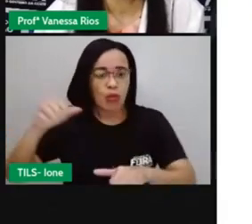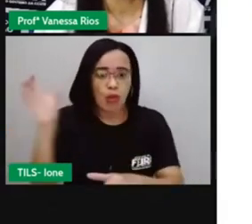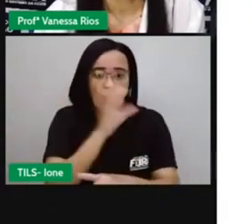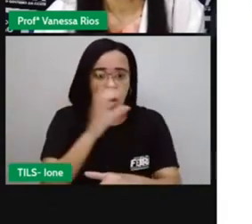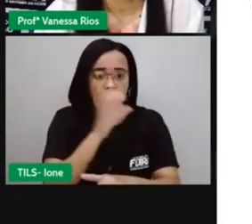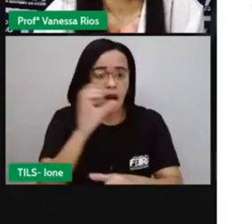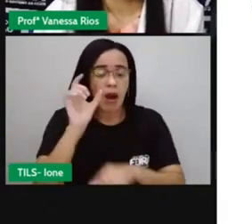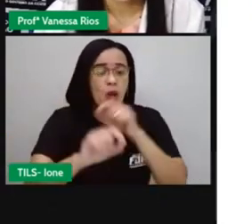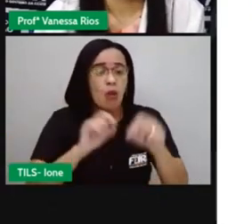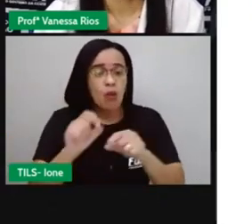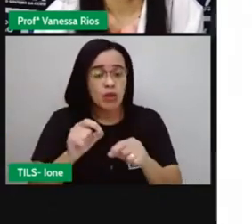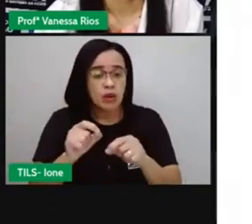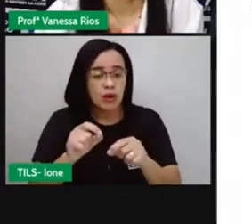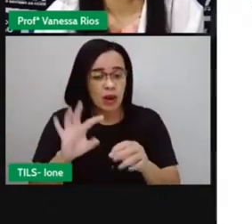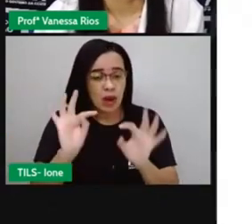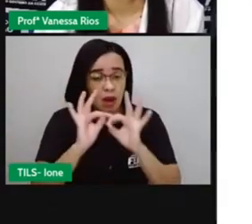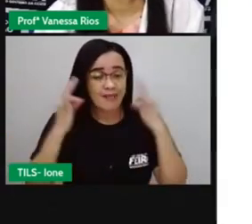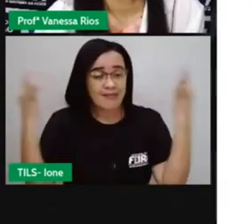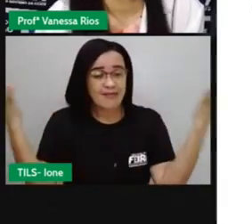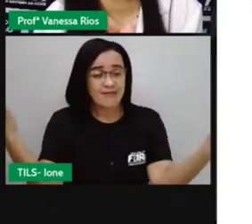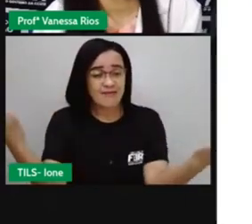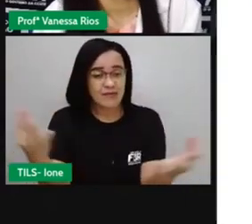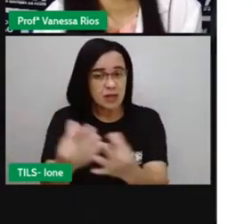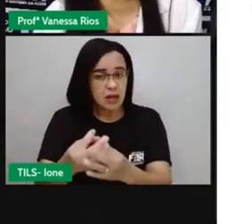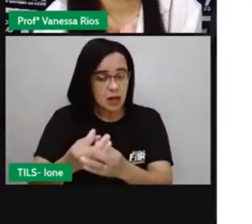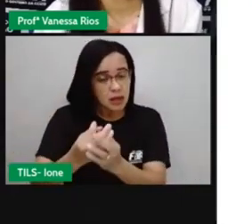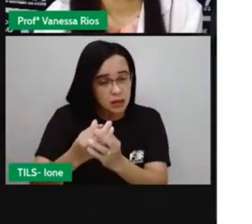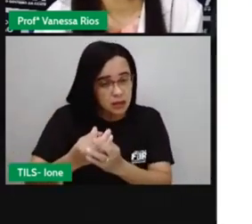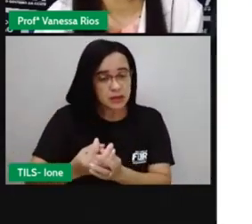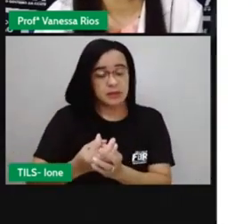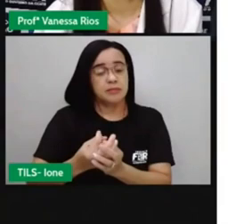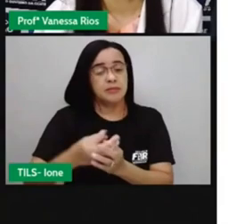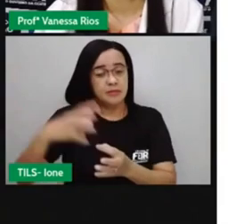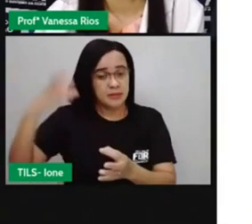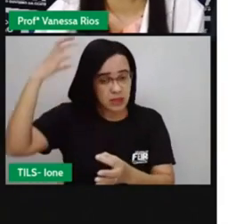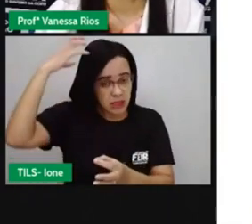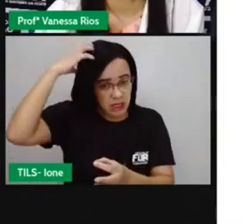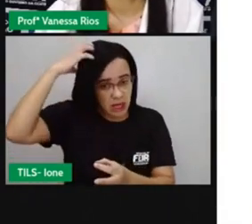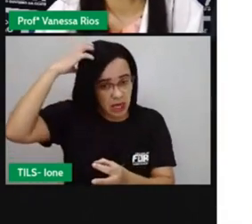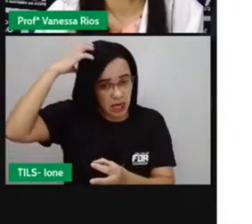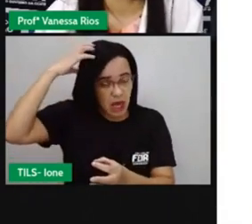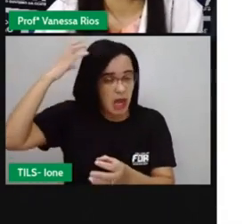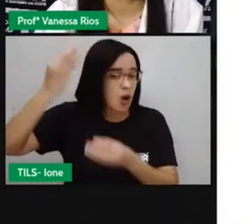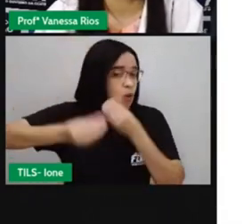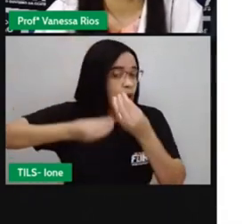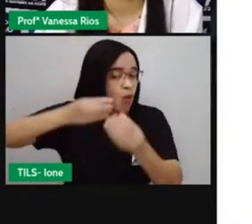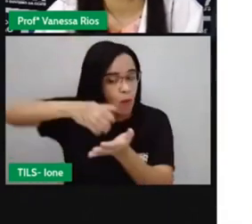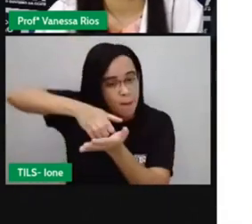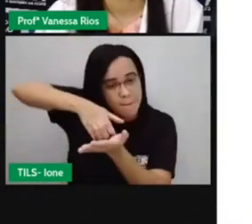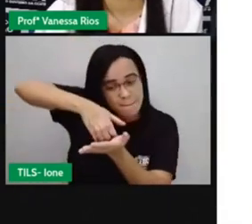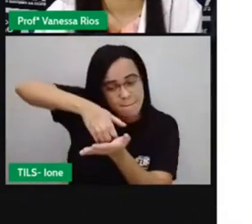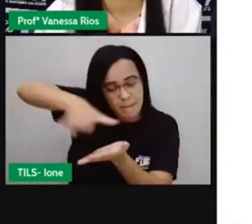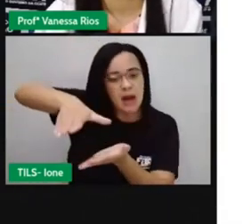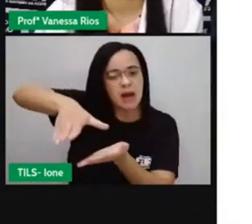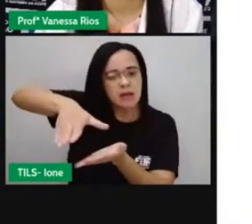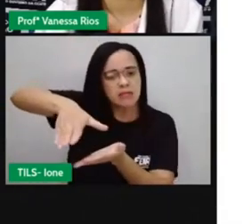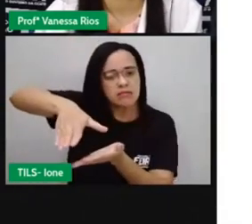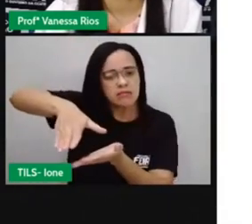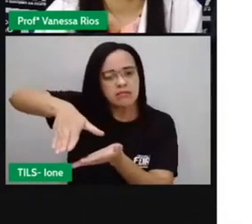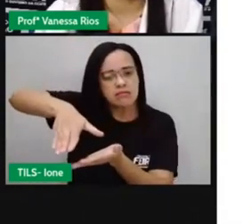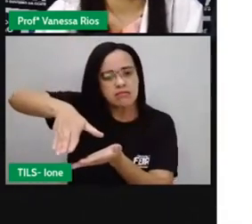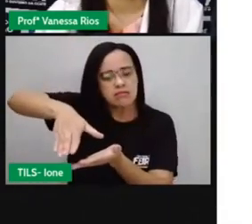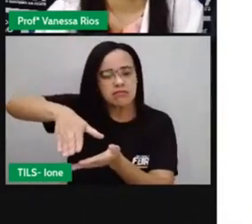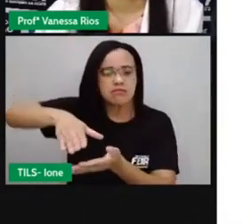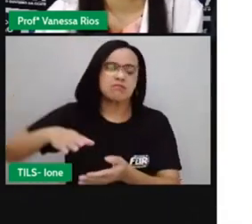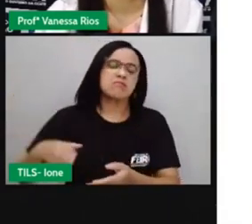real foi expulsa no dia 16 de novembro e no dia seguinte embarcaram com seus bens para a cidade de